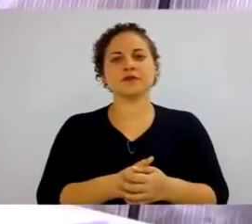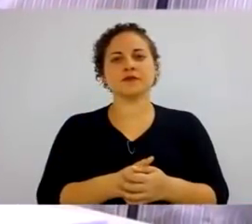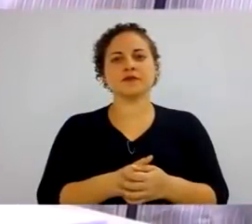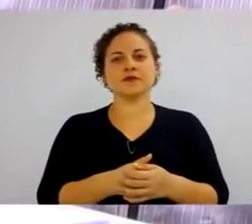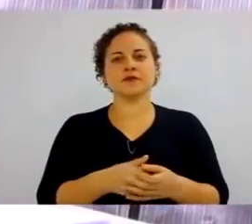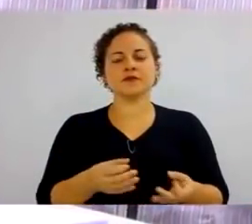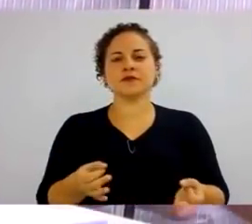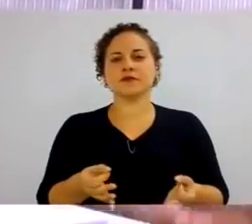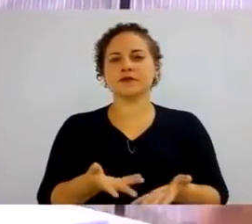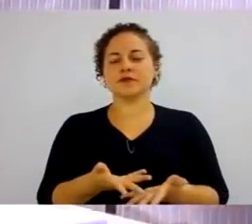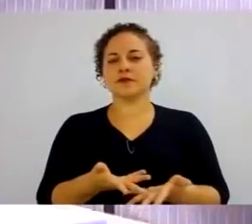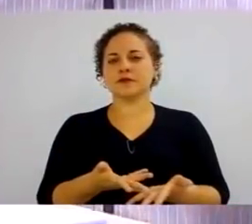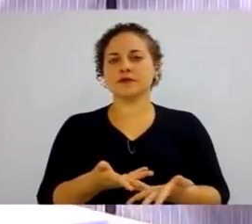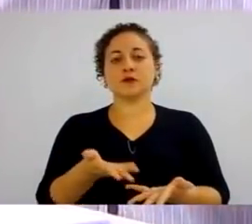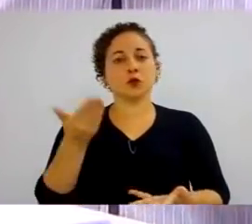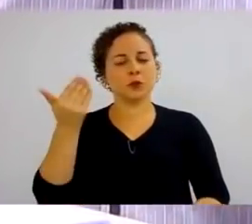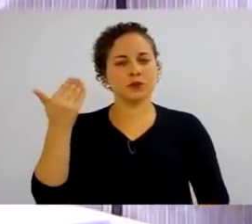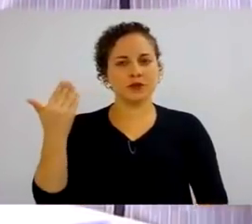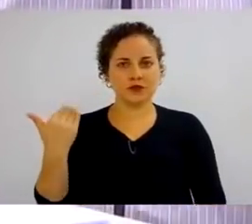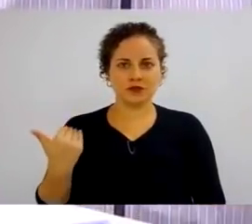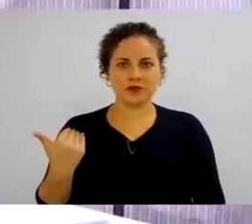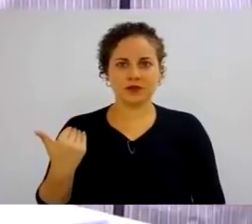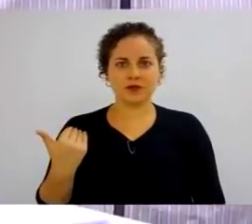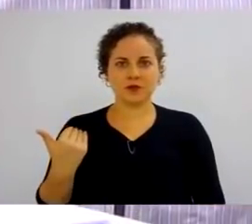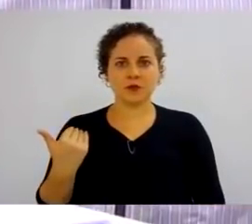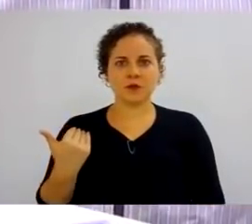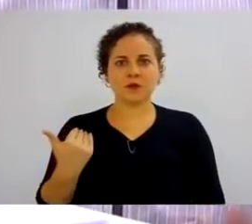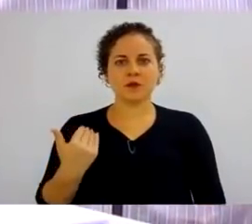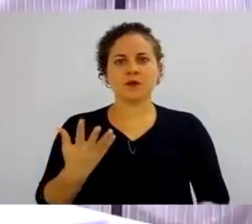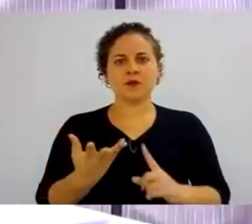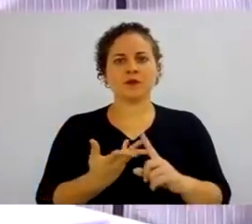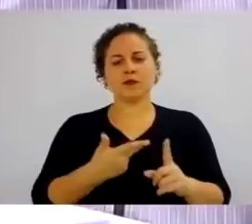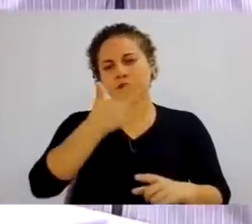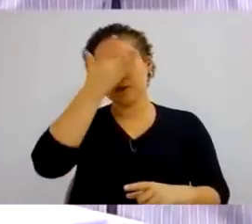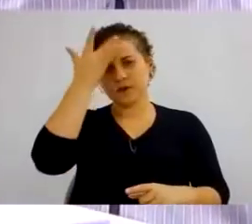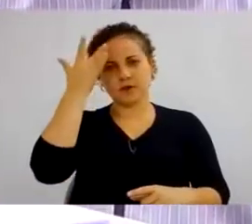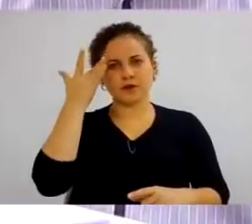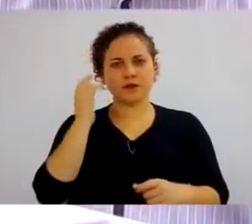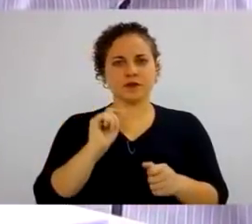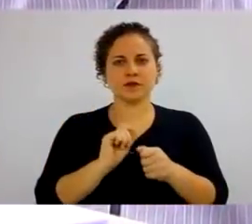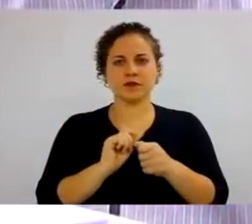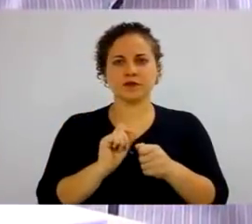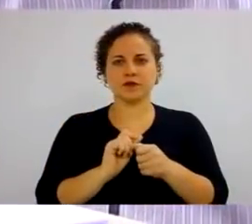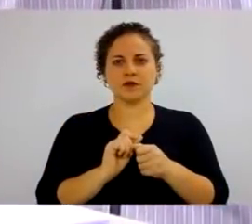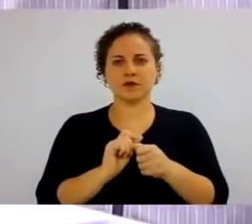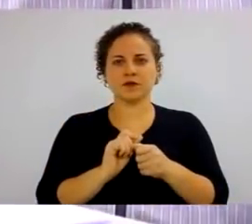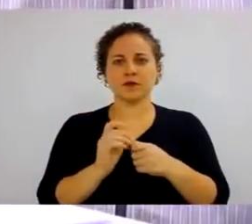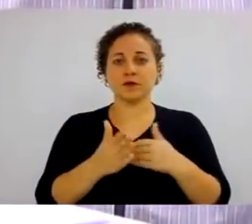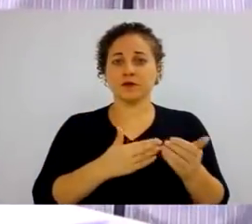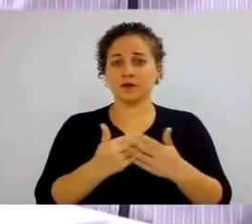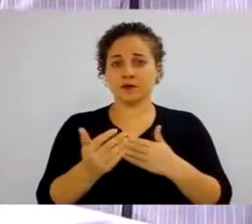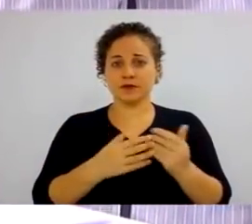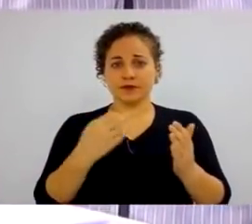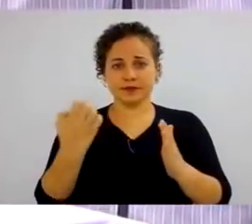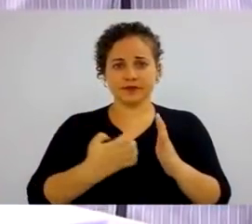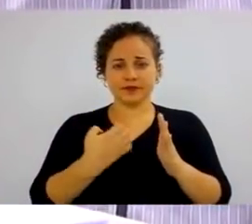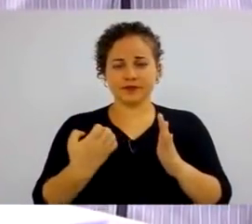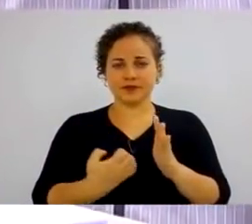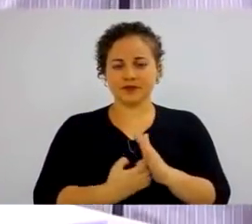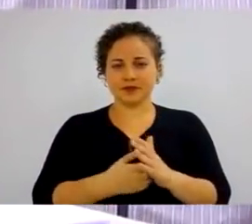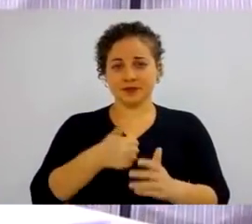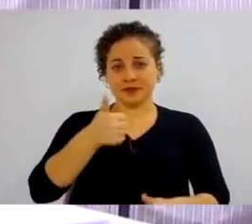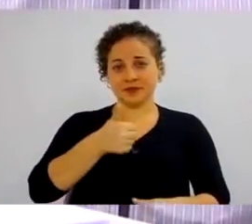variável. No passado, quando uma pessoa ia ser contratada em qualquer empresa, a primeira